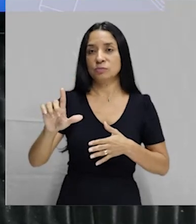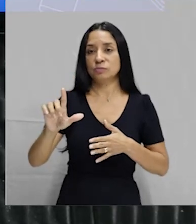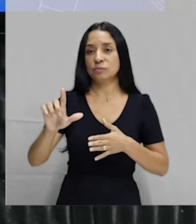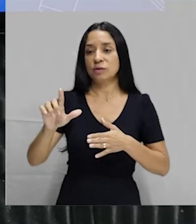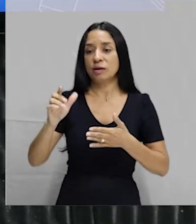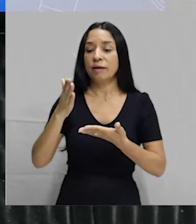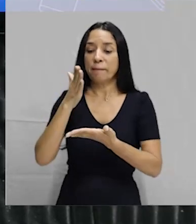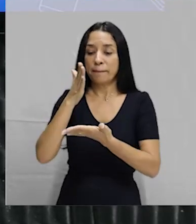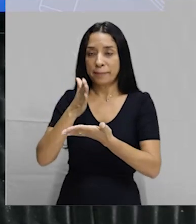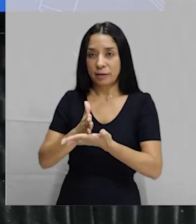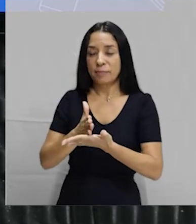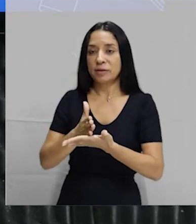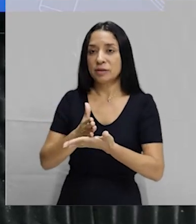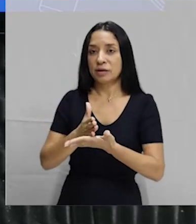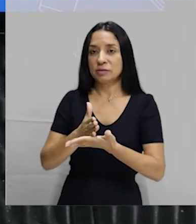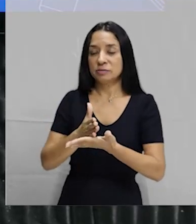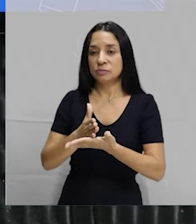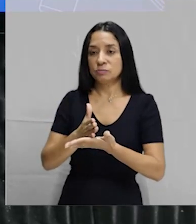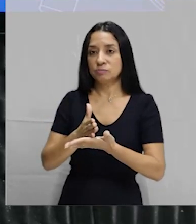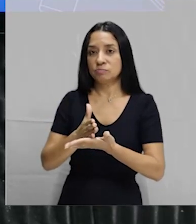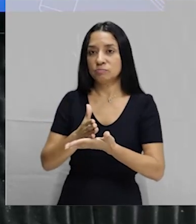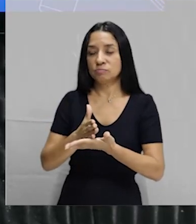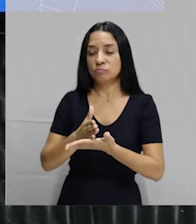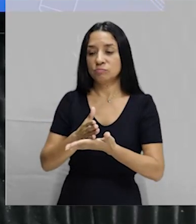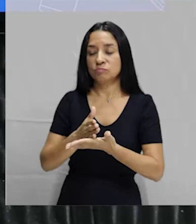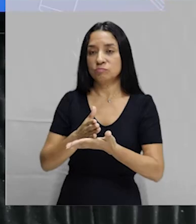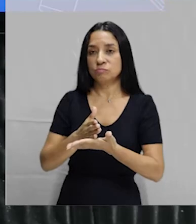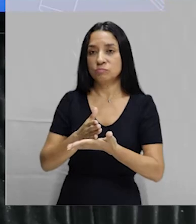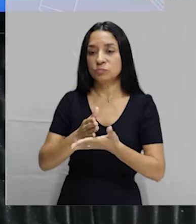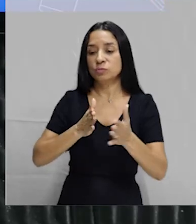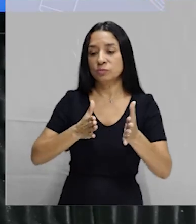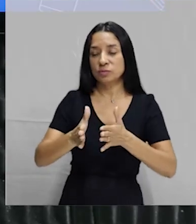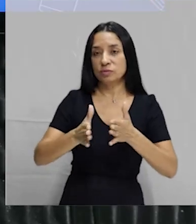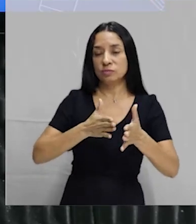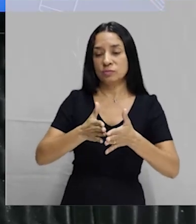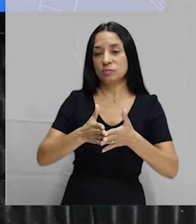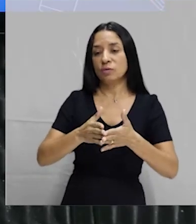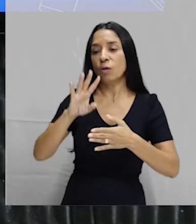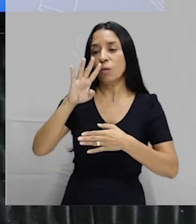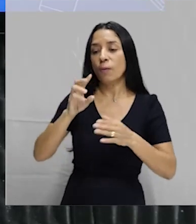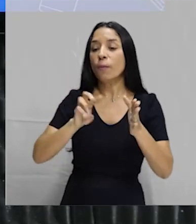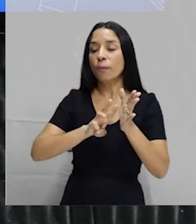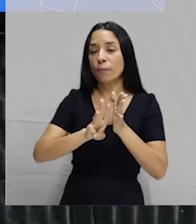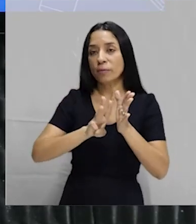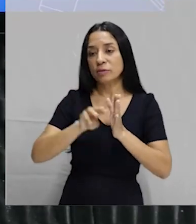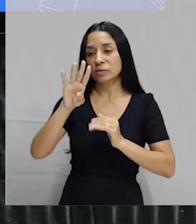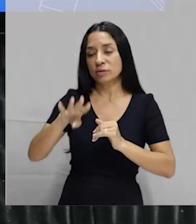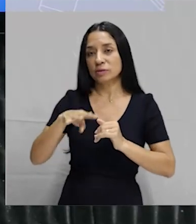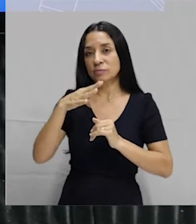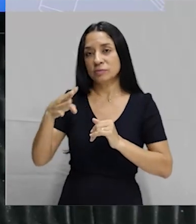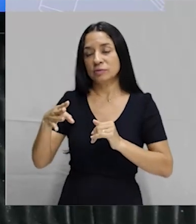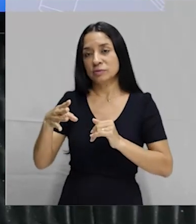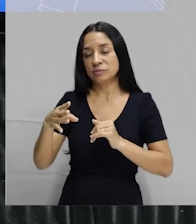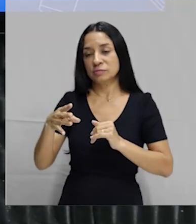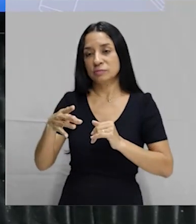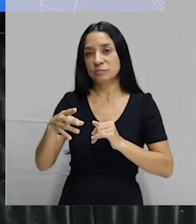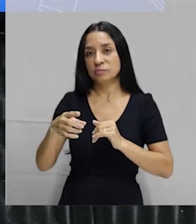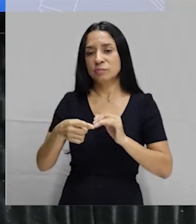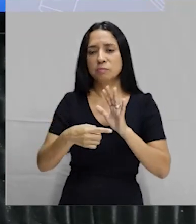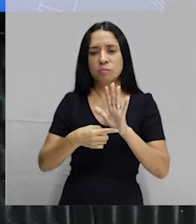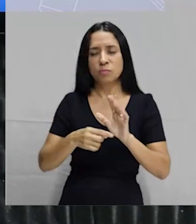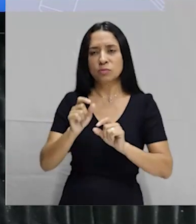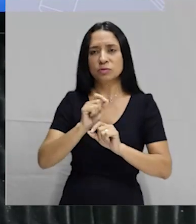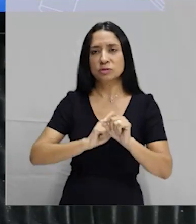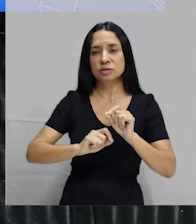14º dia. Então, o método da tabelinha, ele consiste em fazer com que o casal evite ter